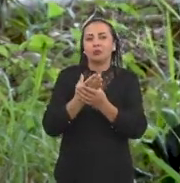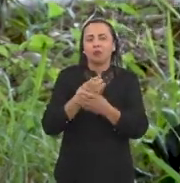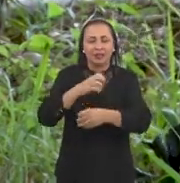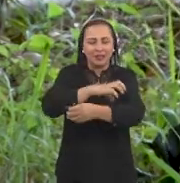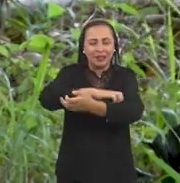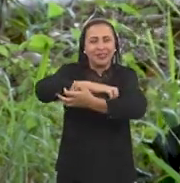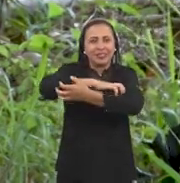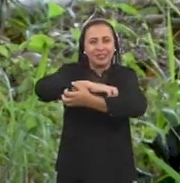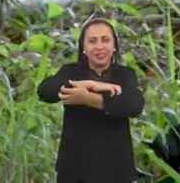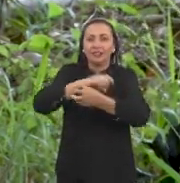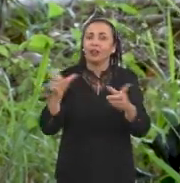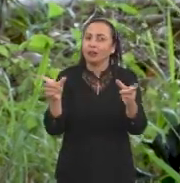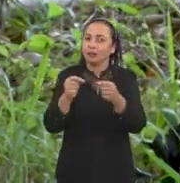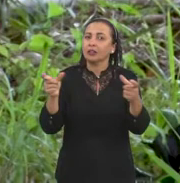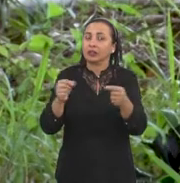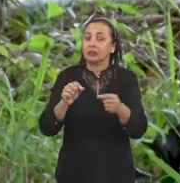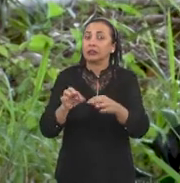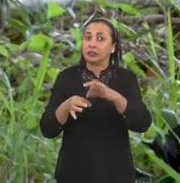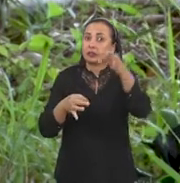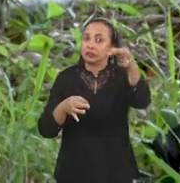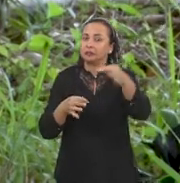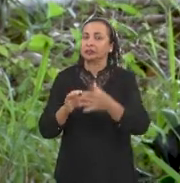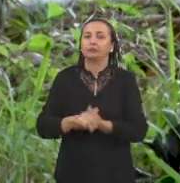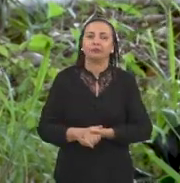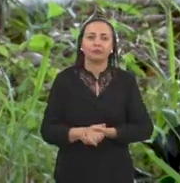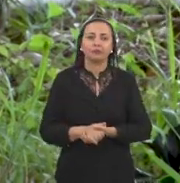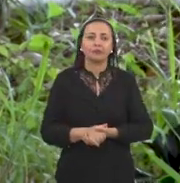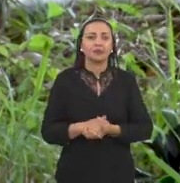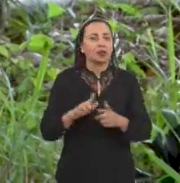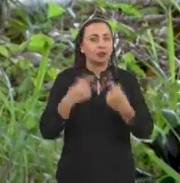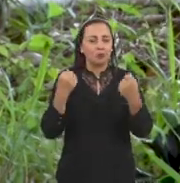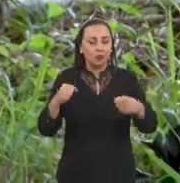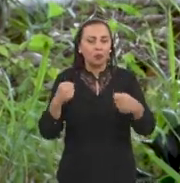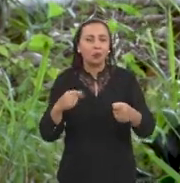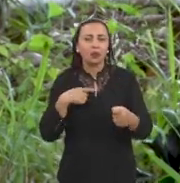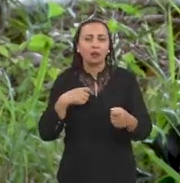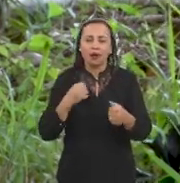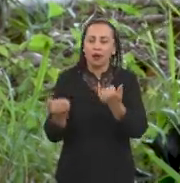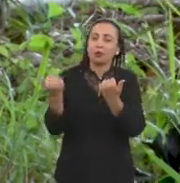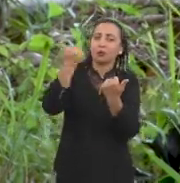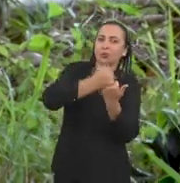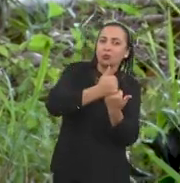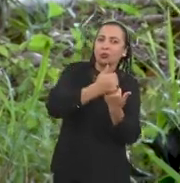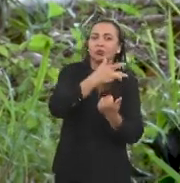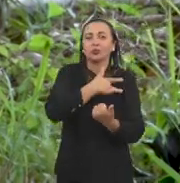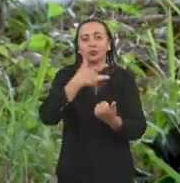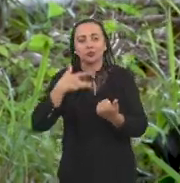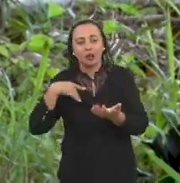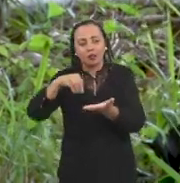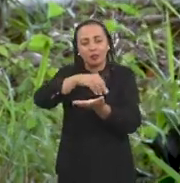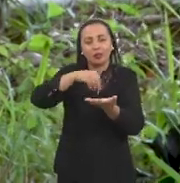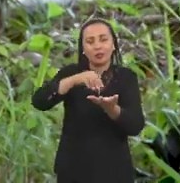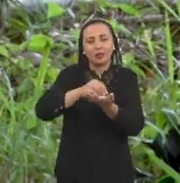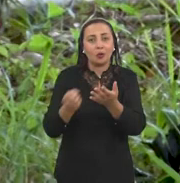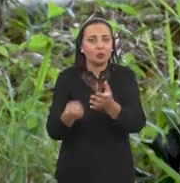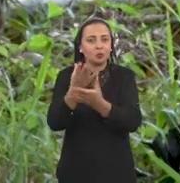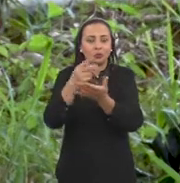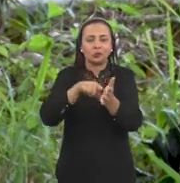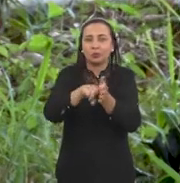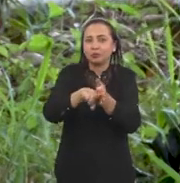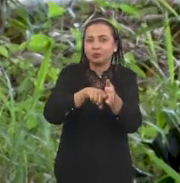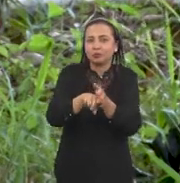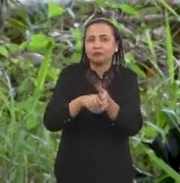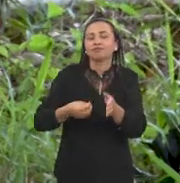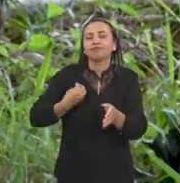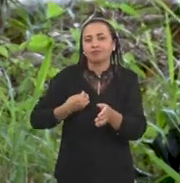como o surgimento de alergias e até o câncer a longo prazo. Mas a possibilidade de uma substituição saudável vem de